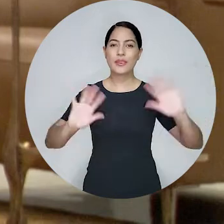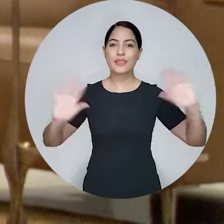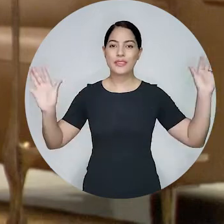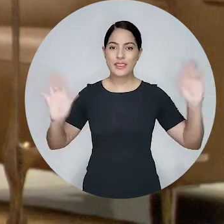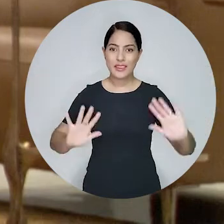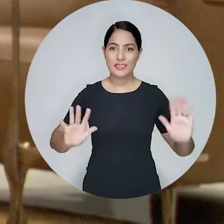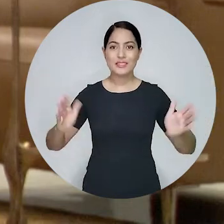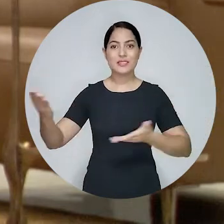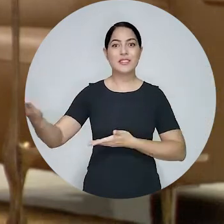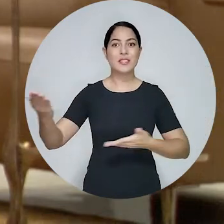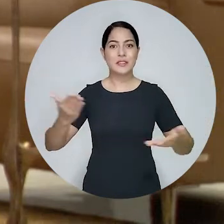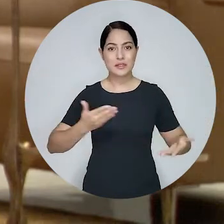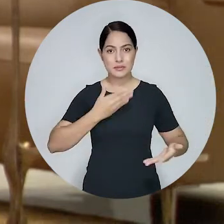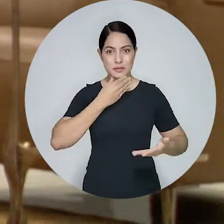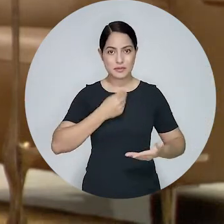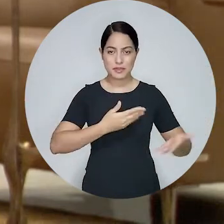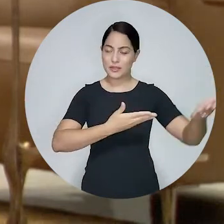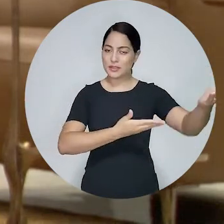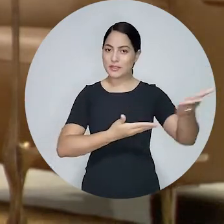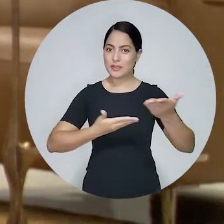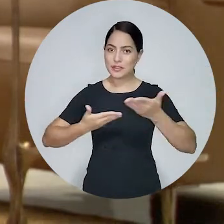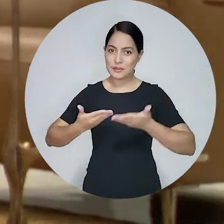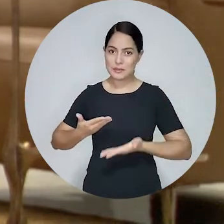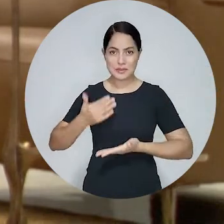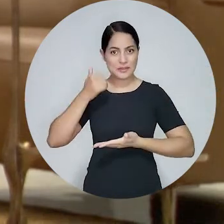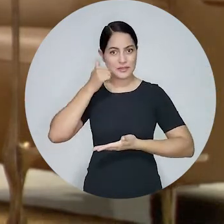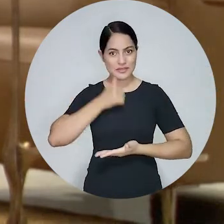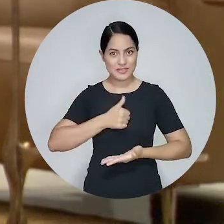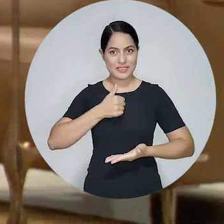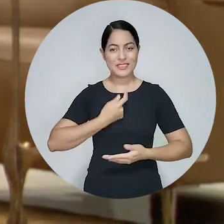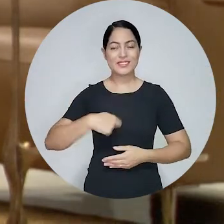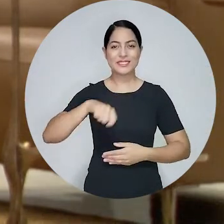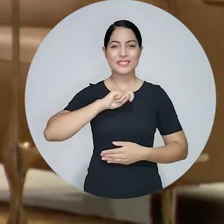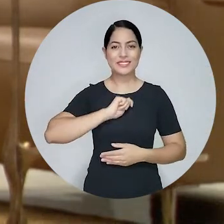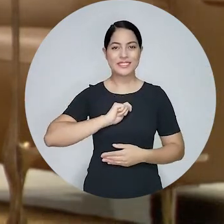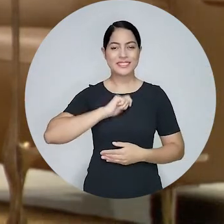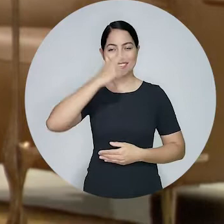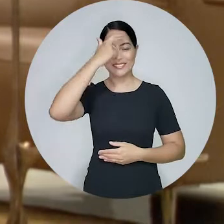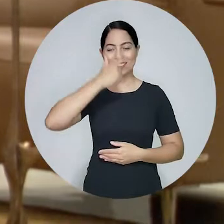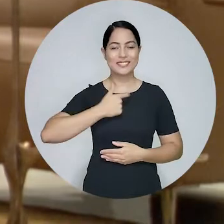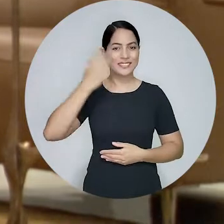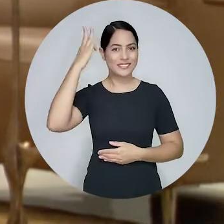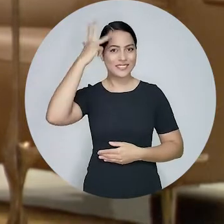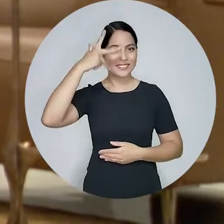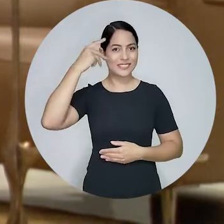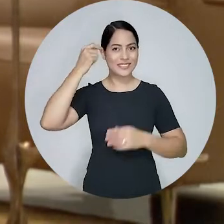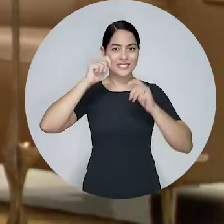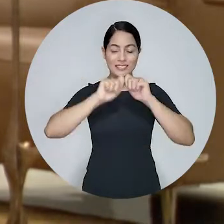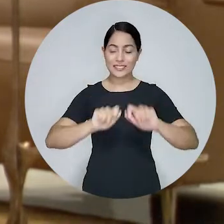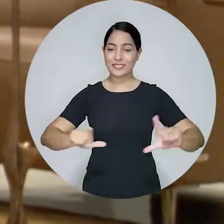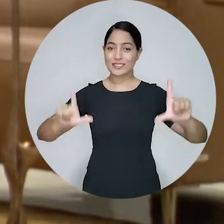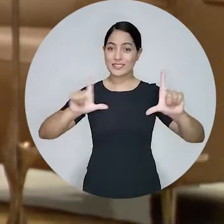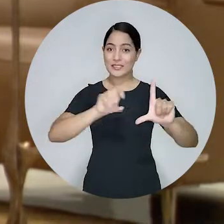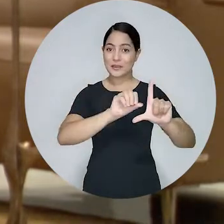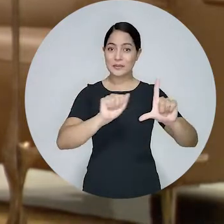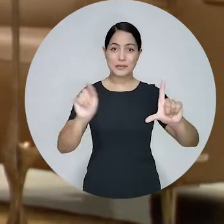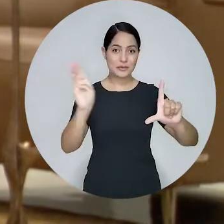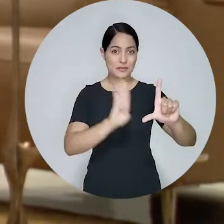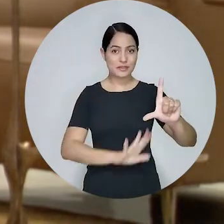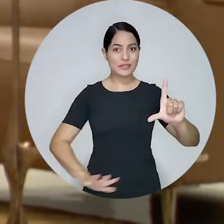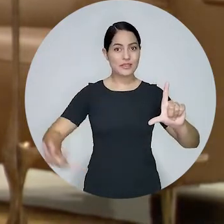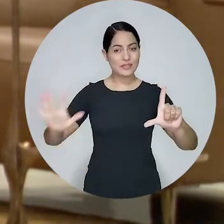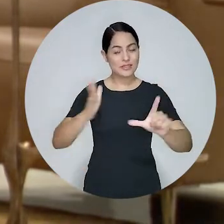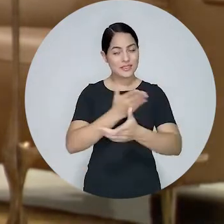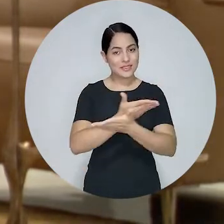Olá, seja bem-vindo, seja bem-vinda. Eu sou Mariana Xavier e esse é o programa OAB Nacional. A partir de agora,